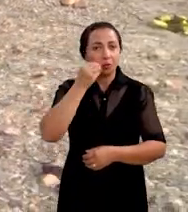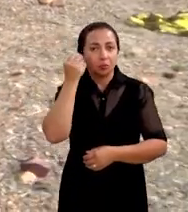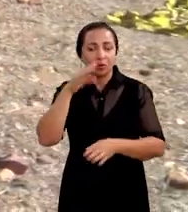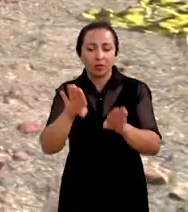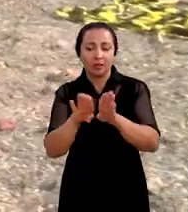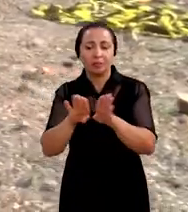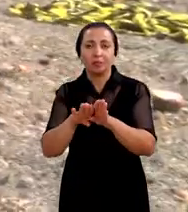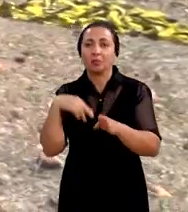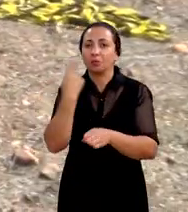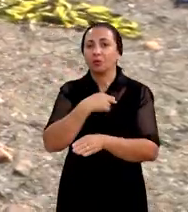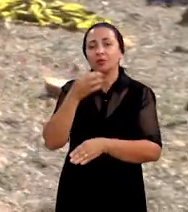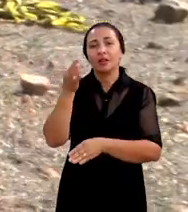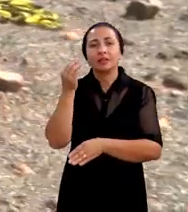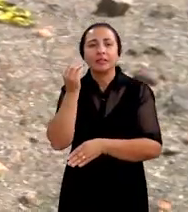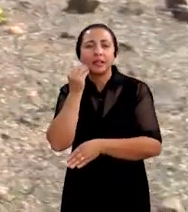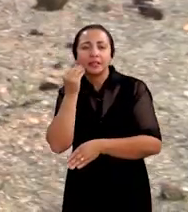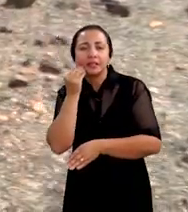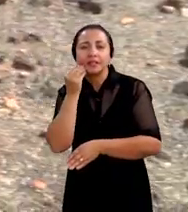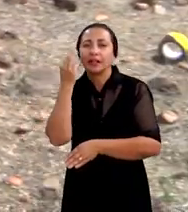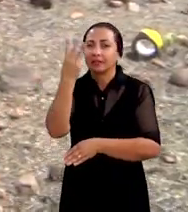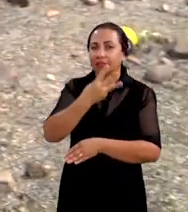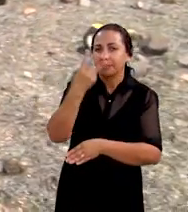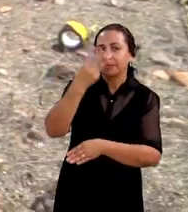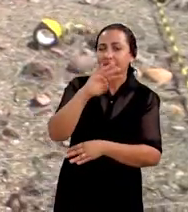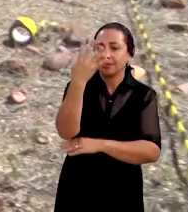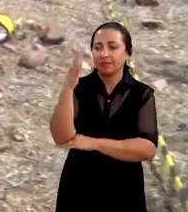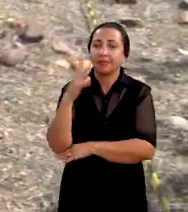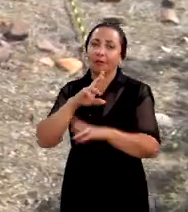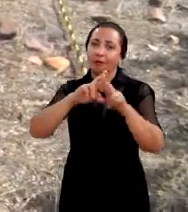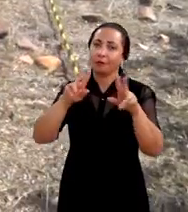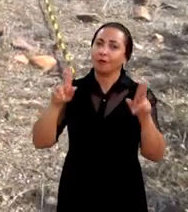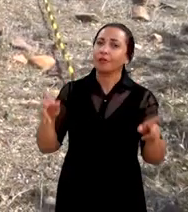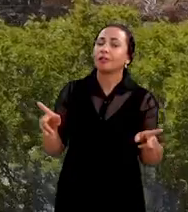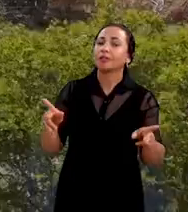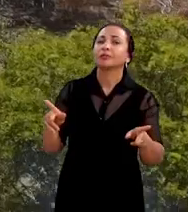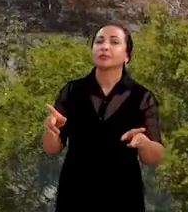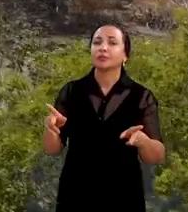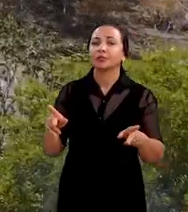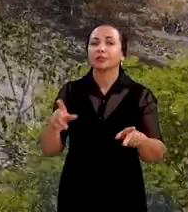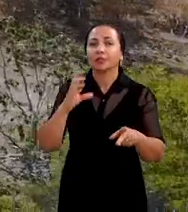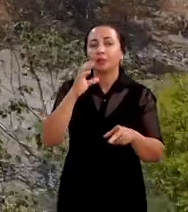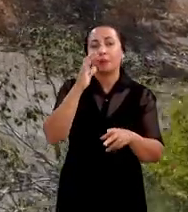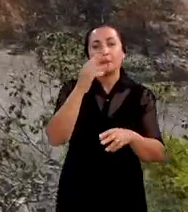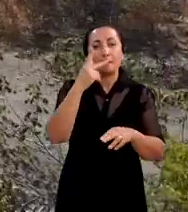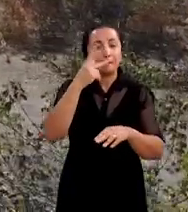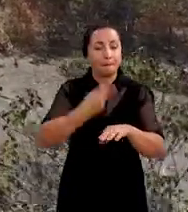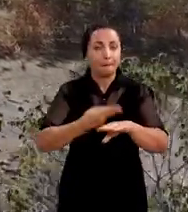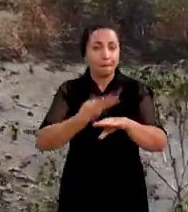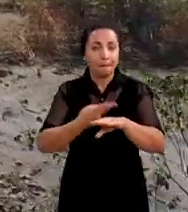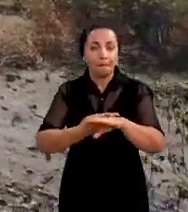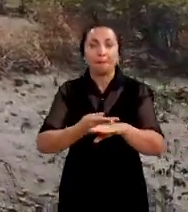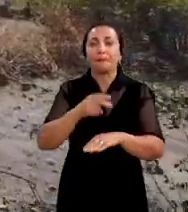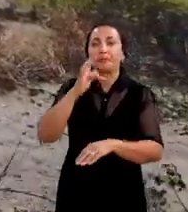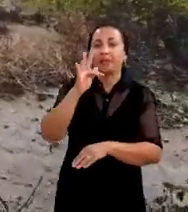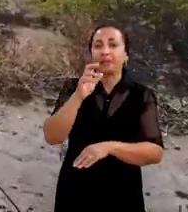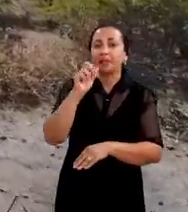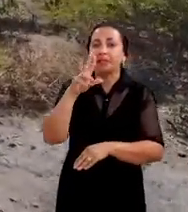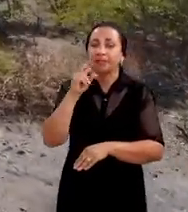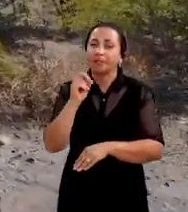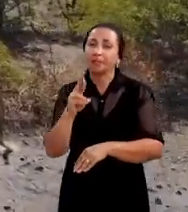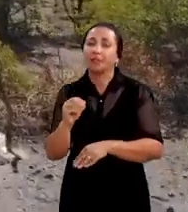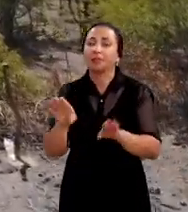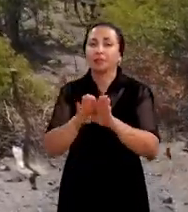experimento também, nós vamos testar três espécies nativas também, o pau-ferro, o mororó